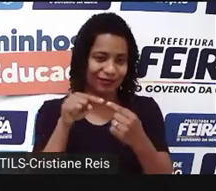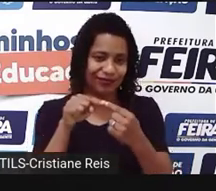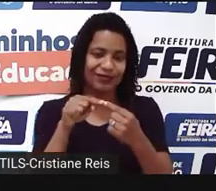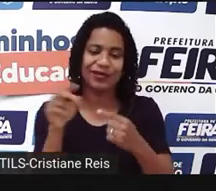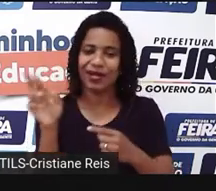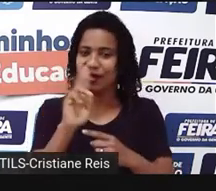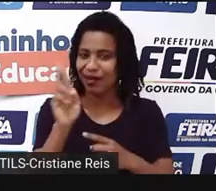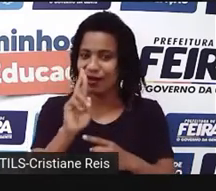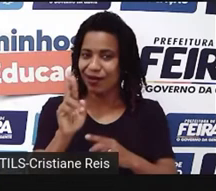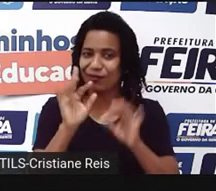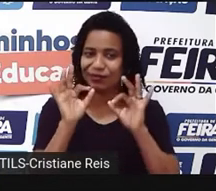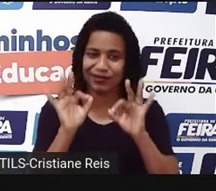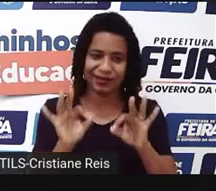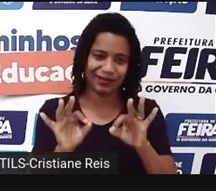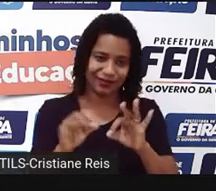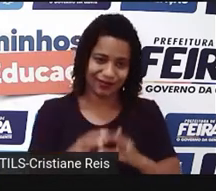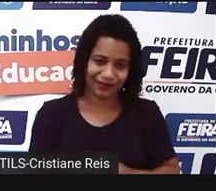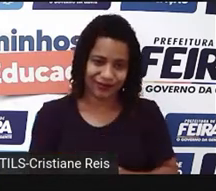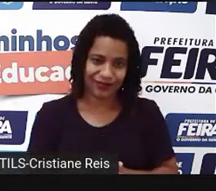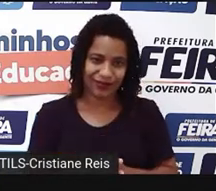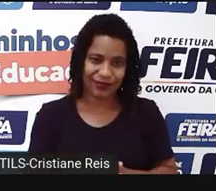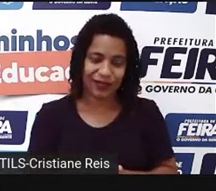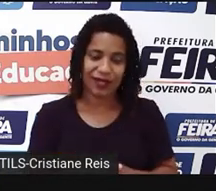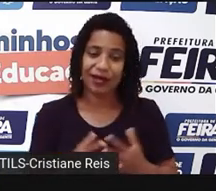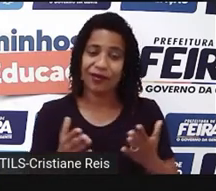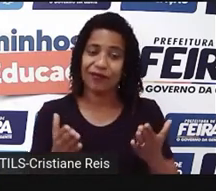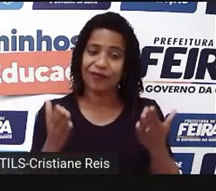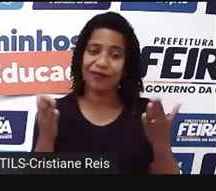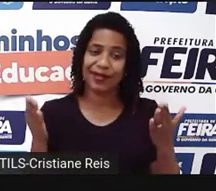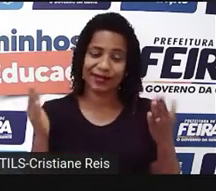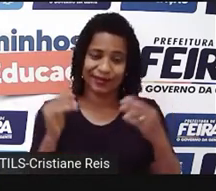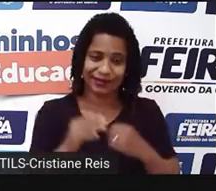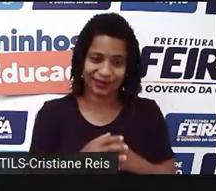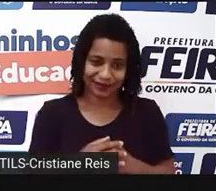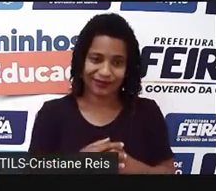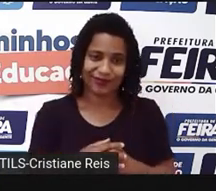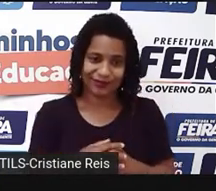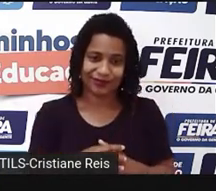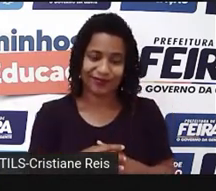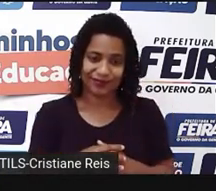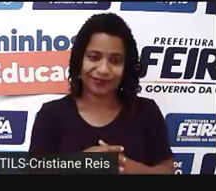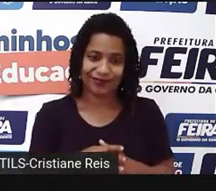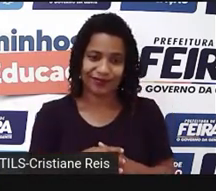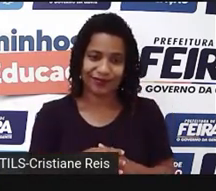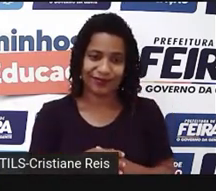real. Mas, este último produto, que neste caso aí